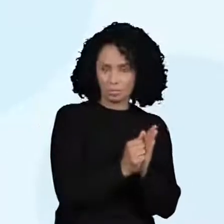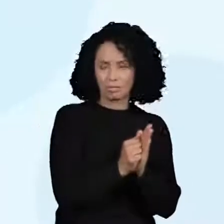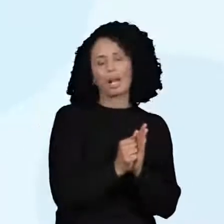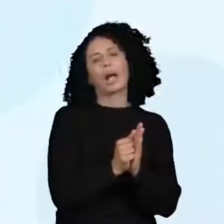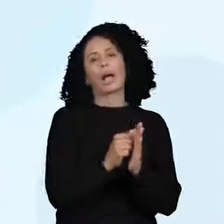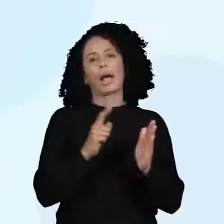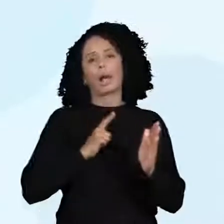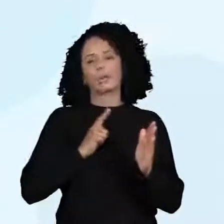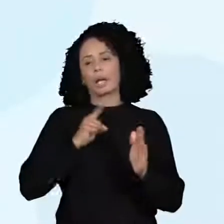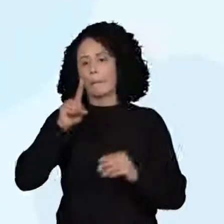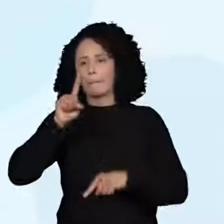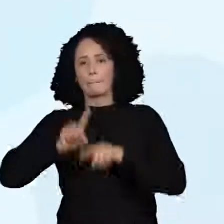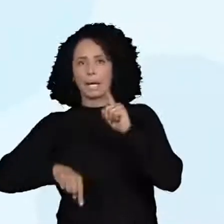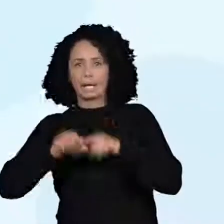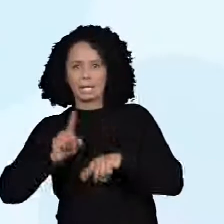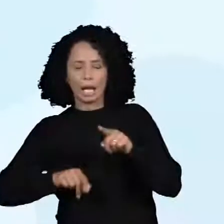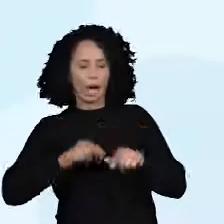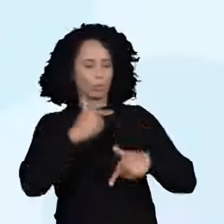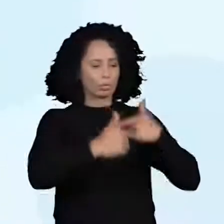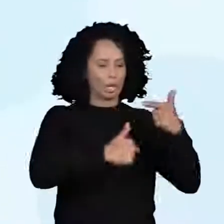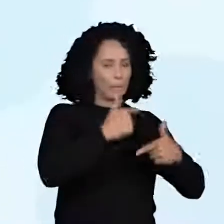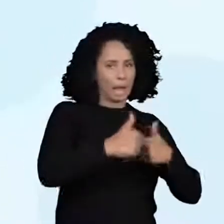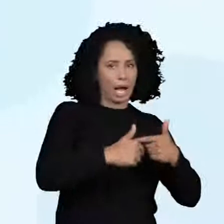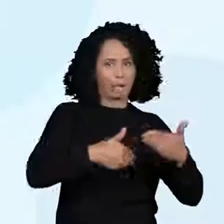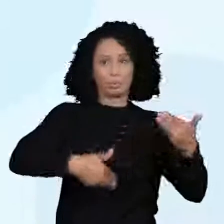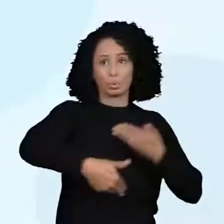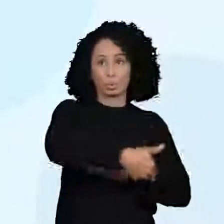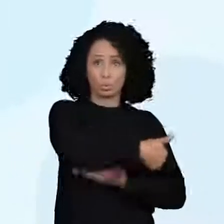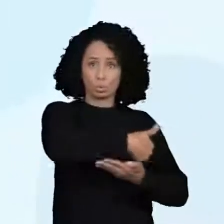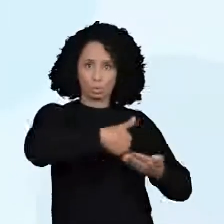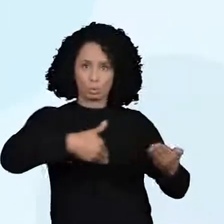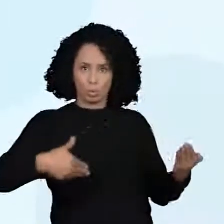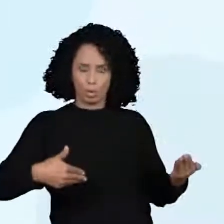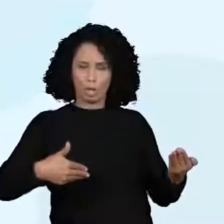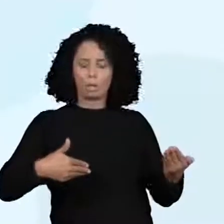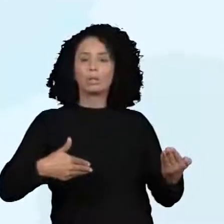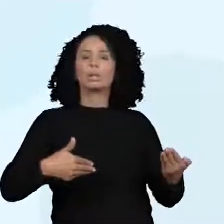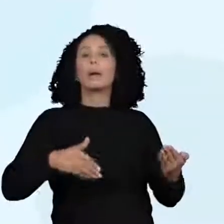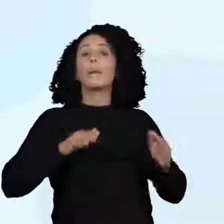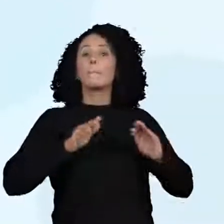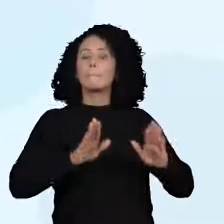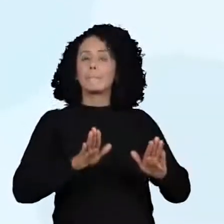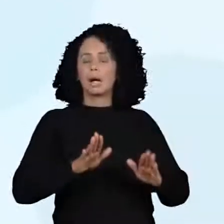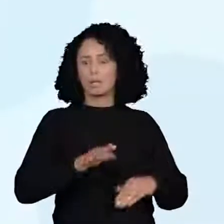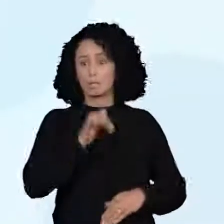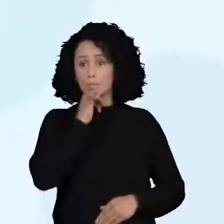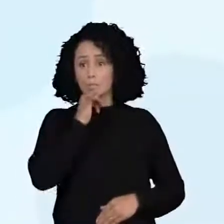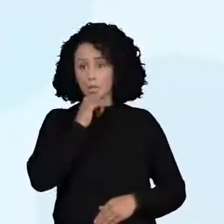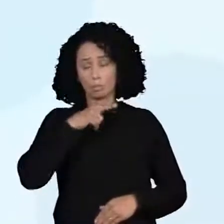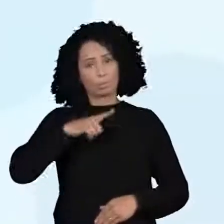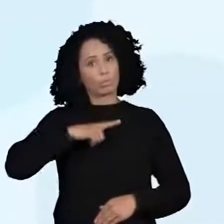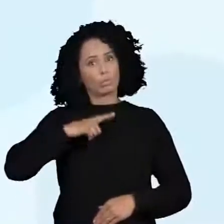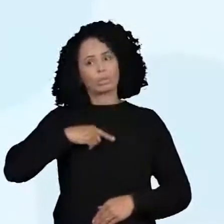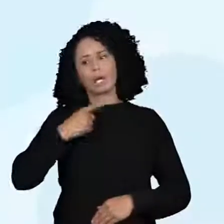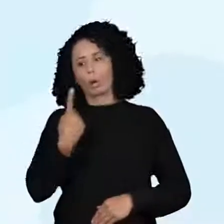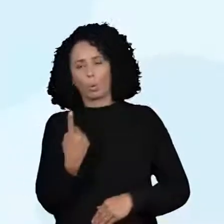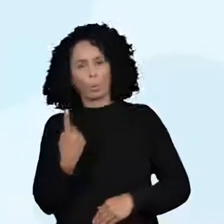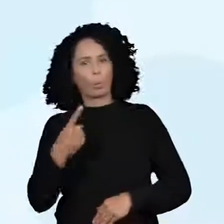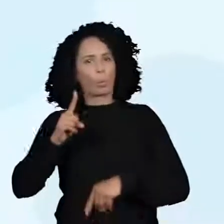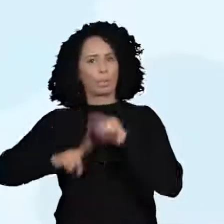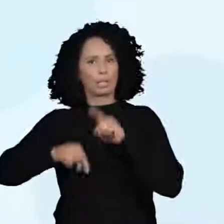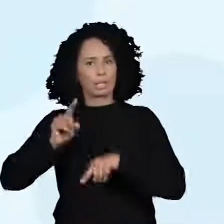presta um serviço. Para receber da outra parte um bem ou um serviço,